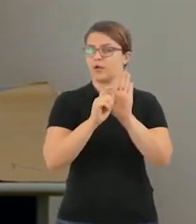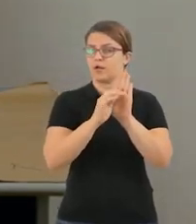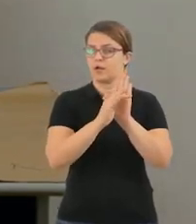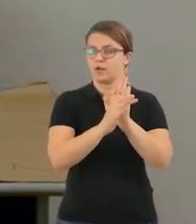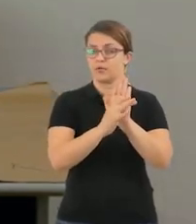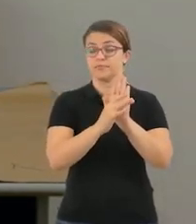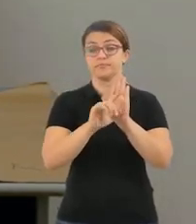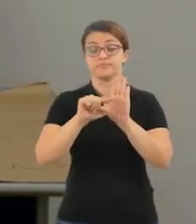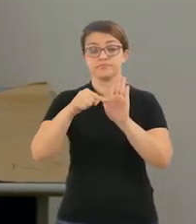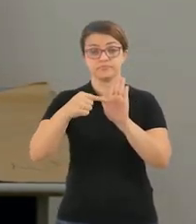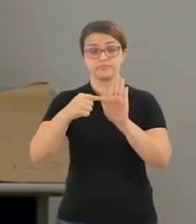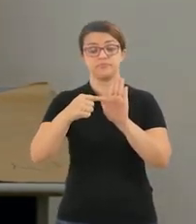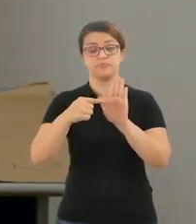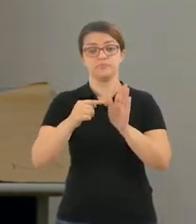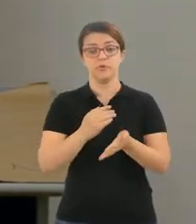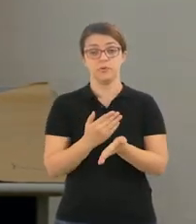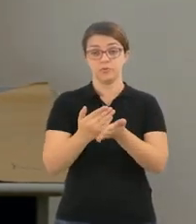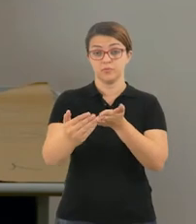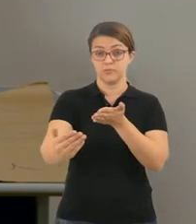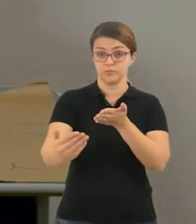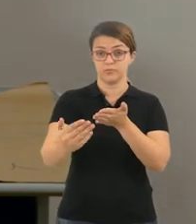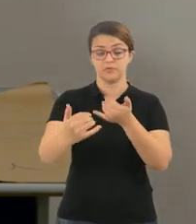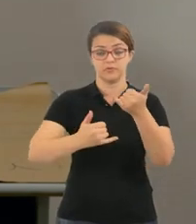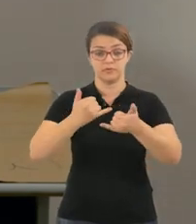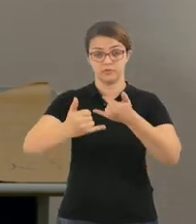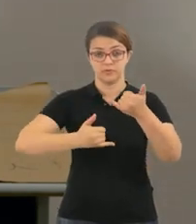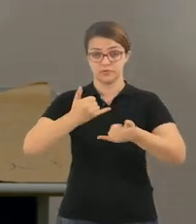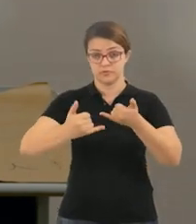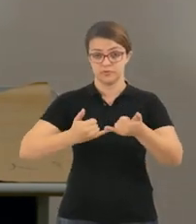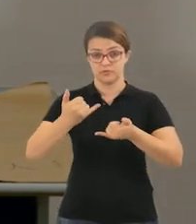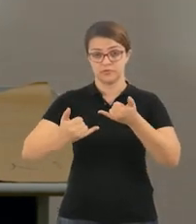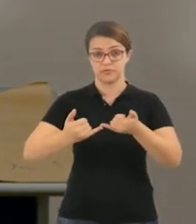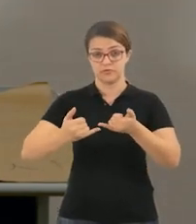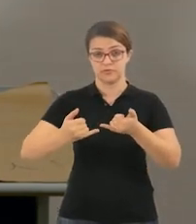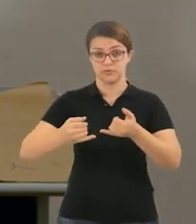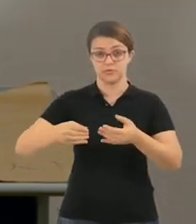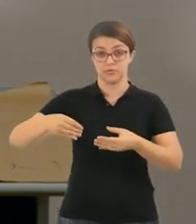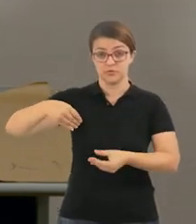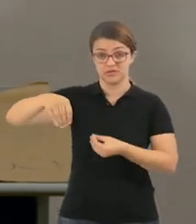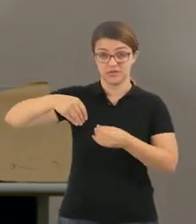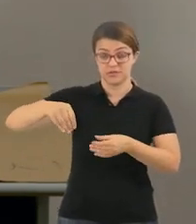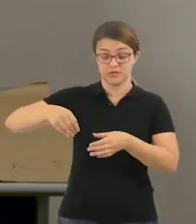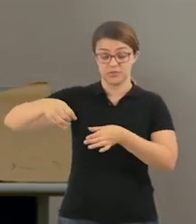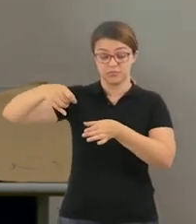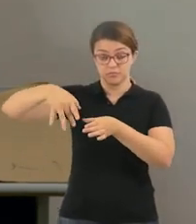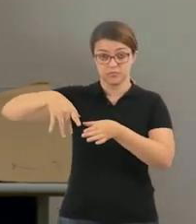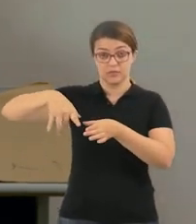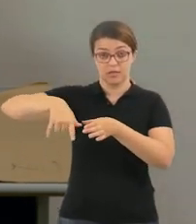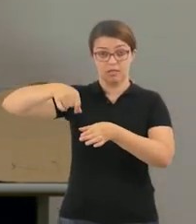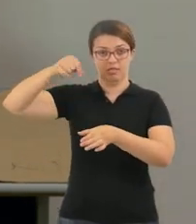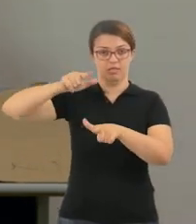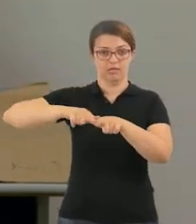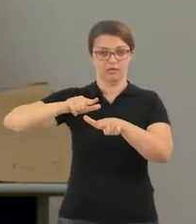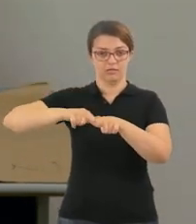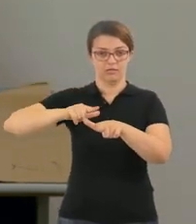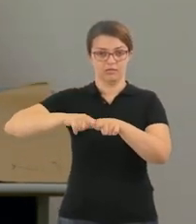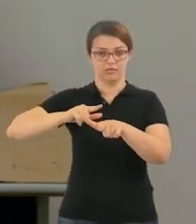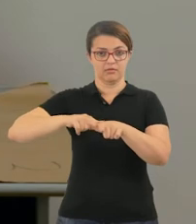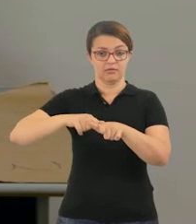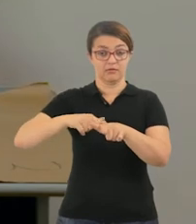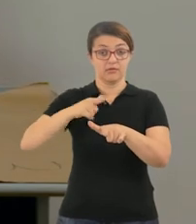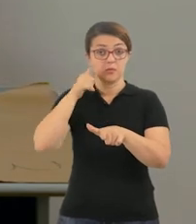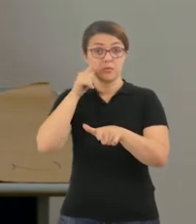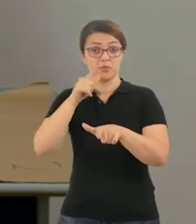cartela, inicia o jogo sorteando as letras do alfabeto. Ganha o jogo